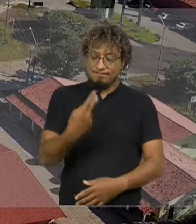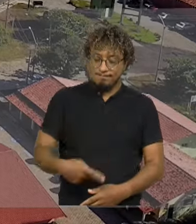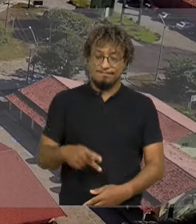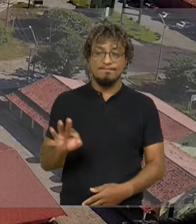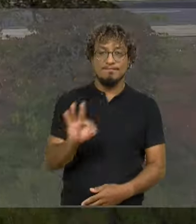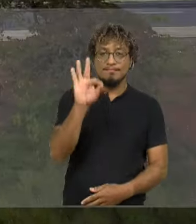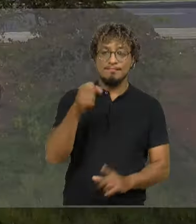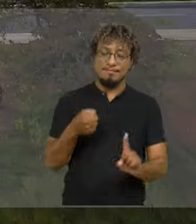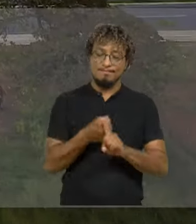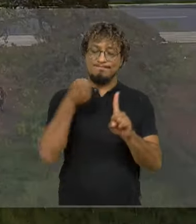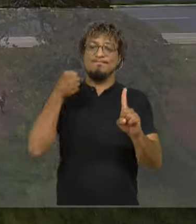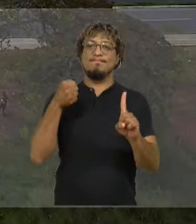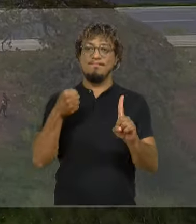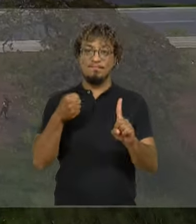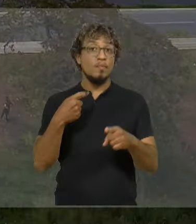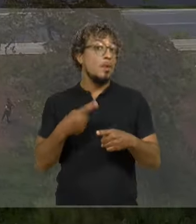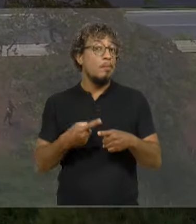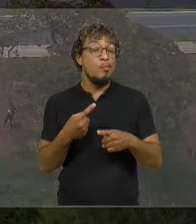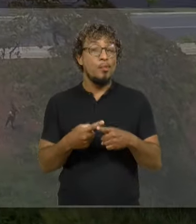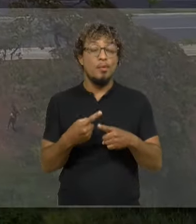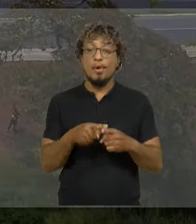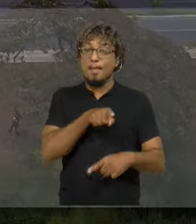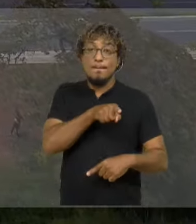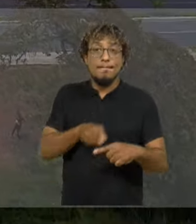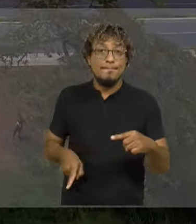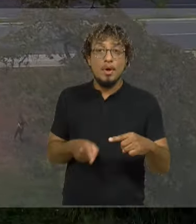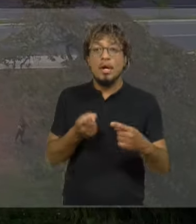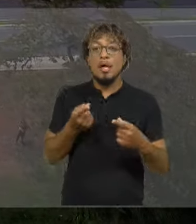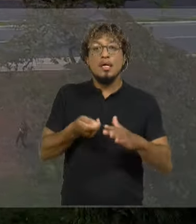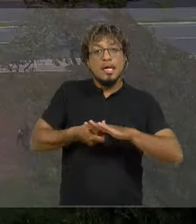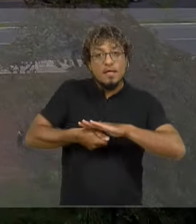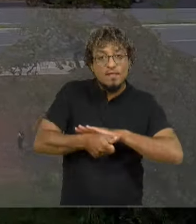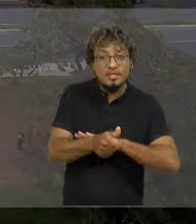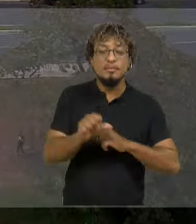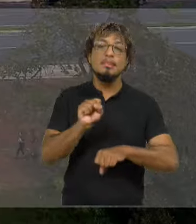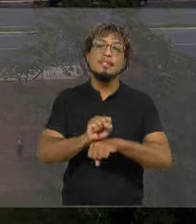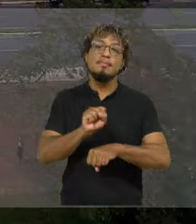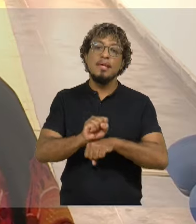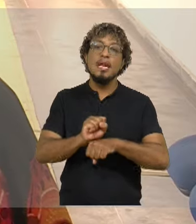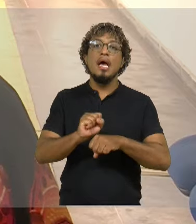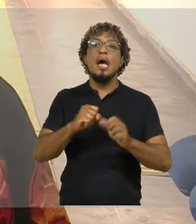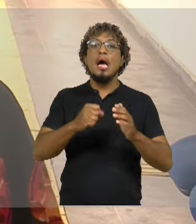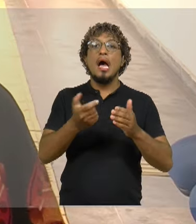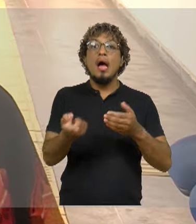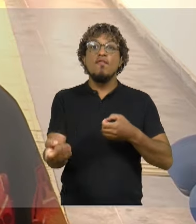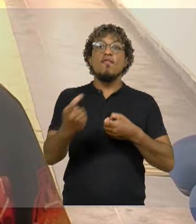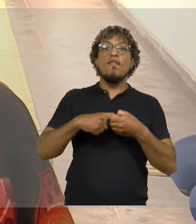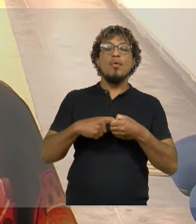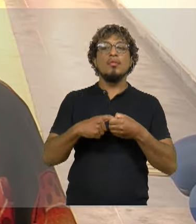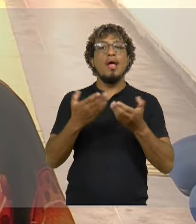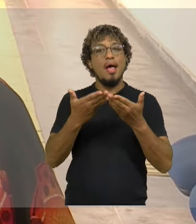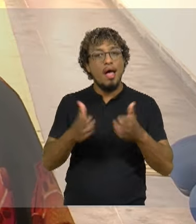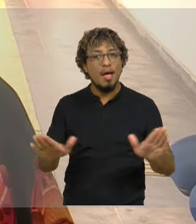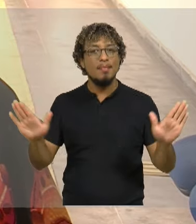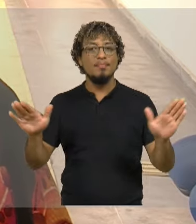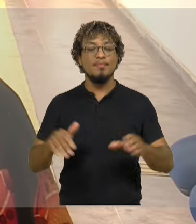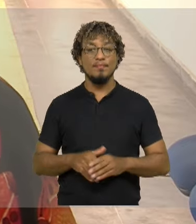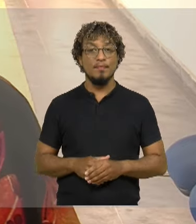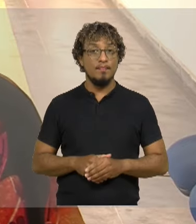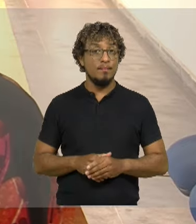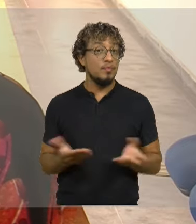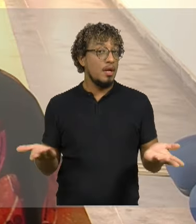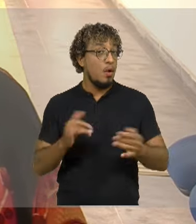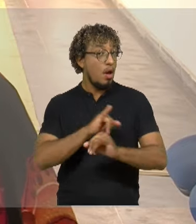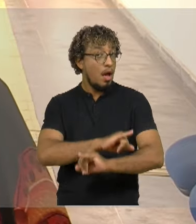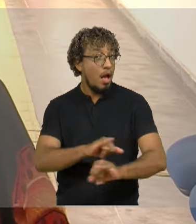instituição fica impedida de realizar investimentos até o desbloqueio das verbas. O que eu quero passar para a comunidade educativa,